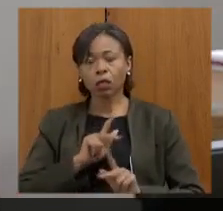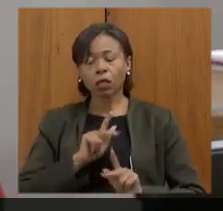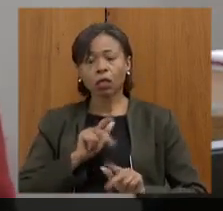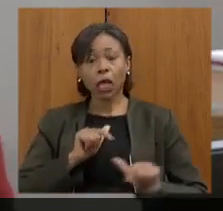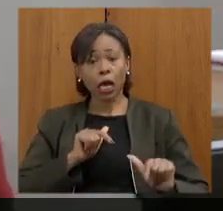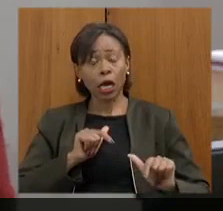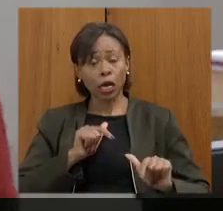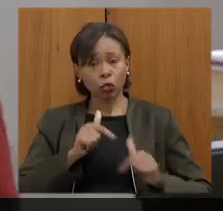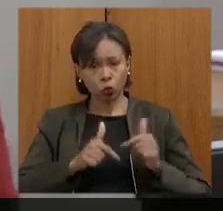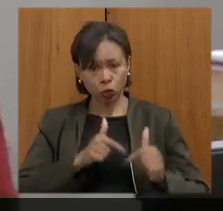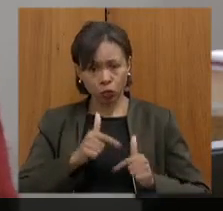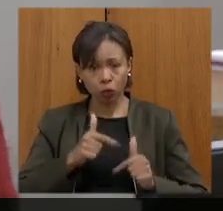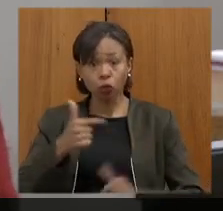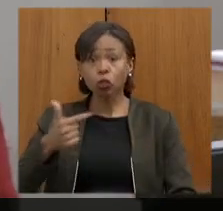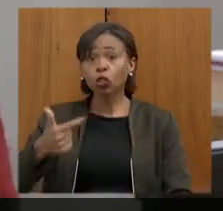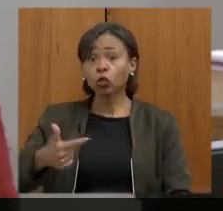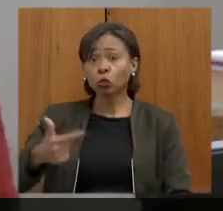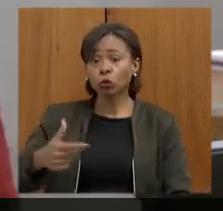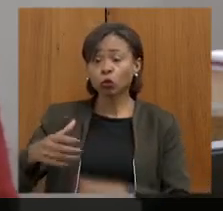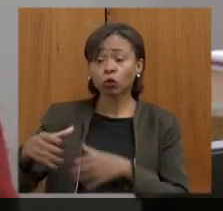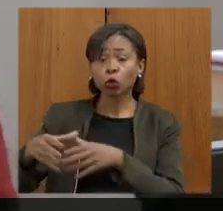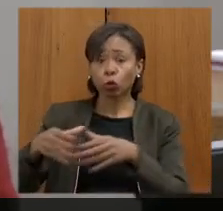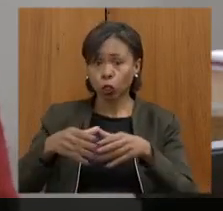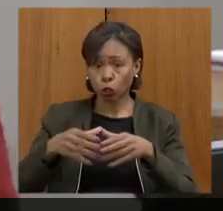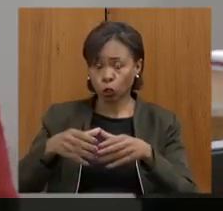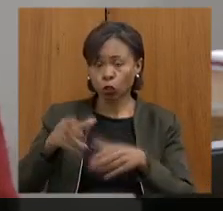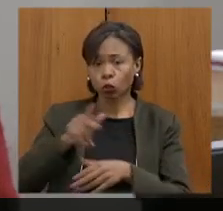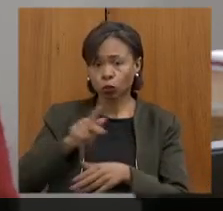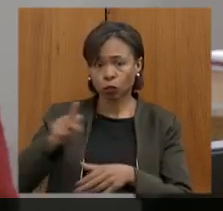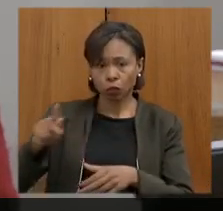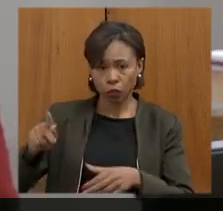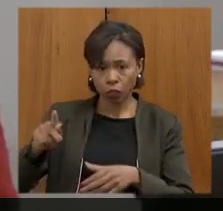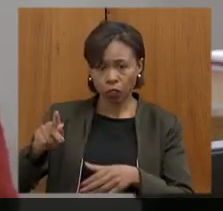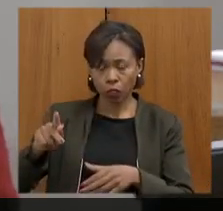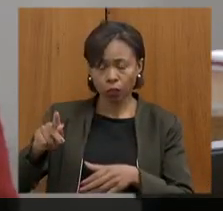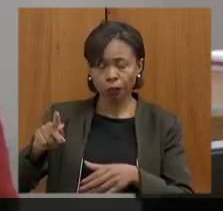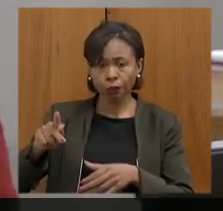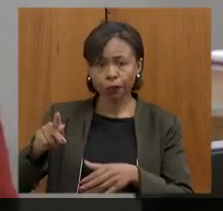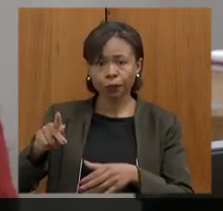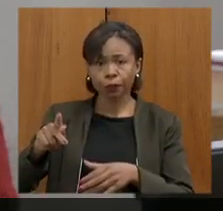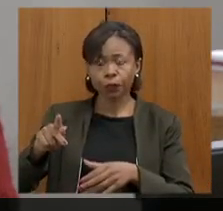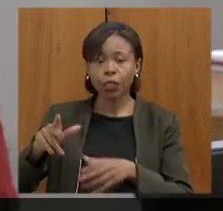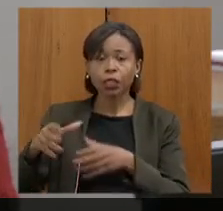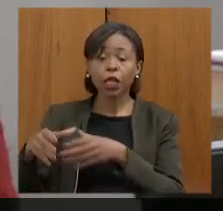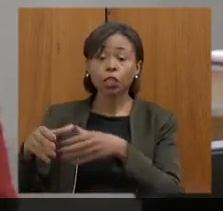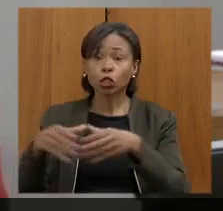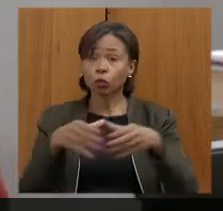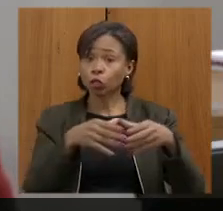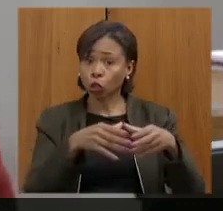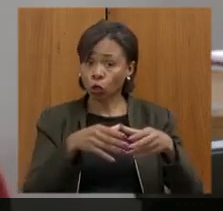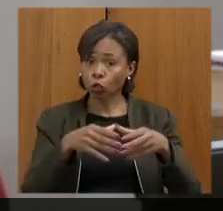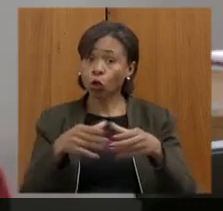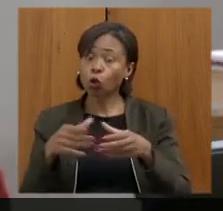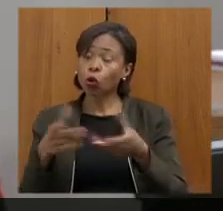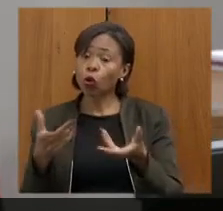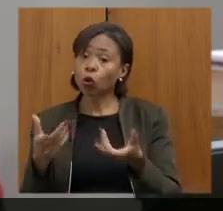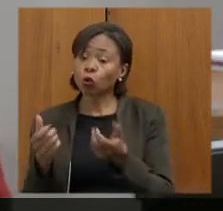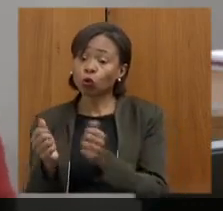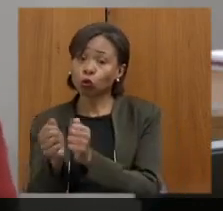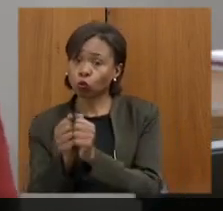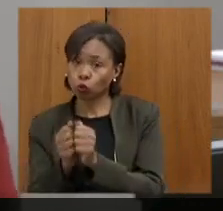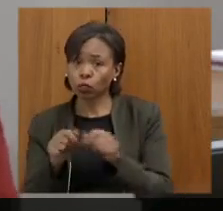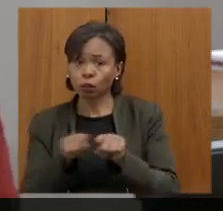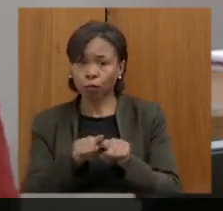Segundo, presidentes das comissões integrantes das reuniões conjuntas e presidentes das comissões convidadas por ordem de inscrição.